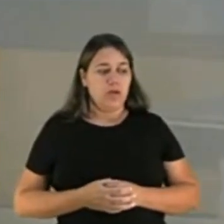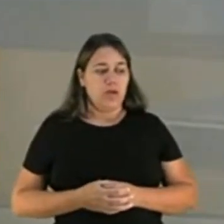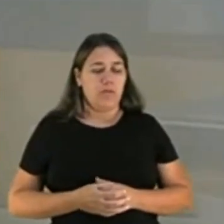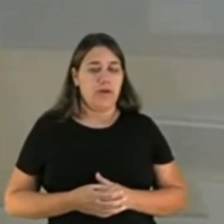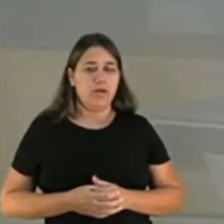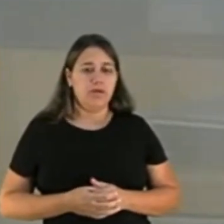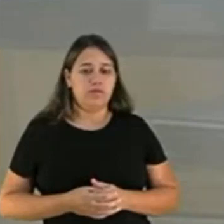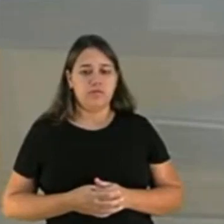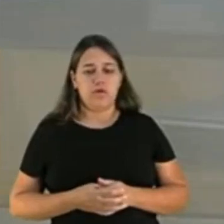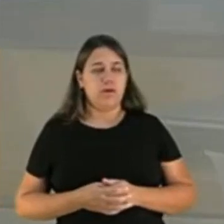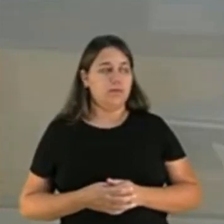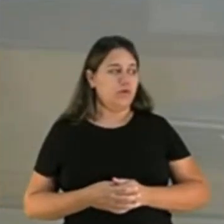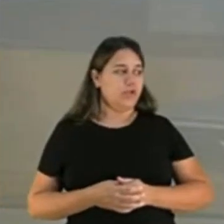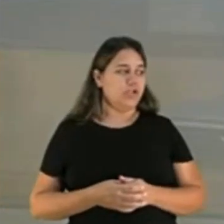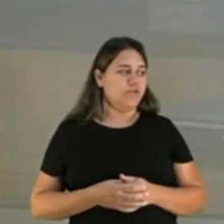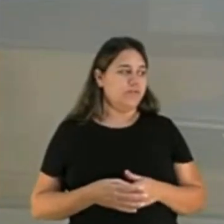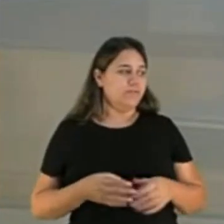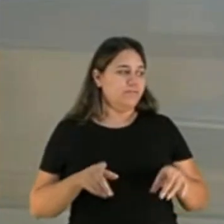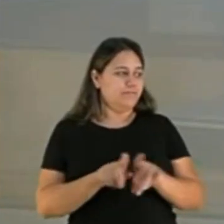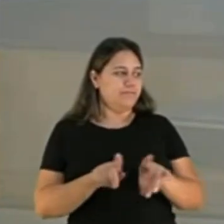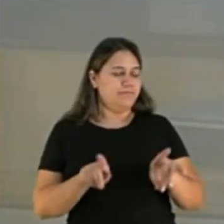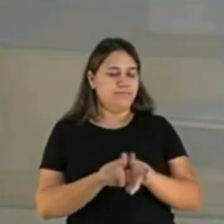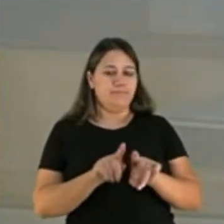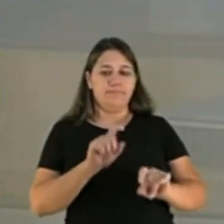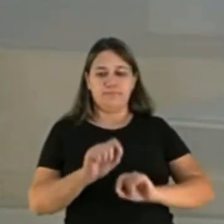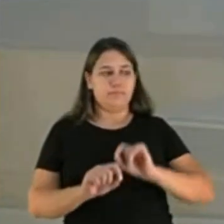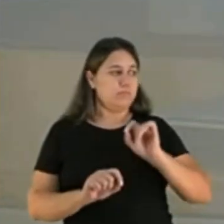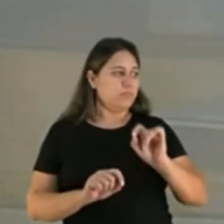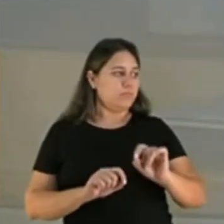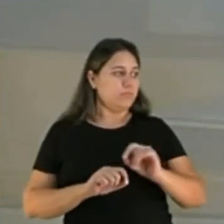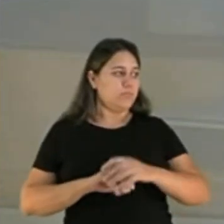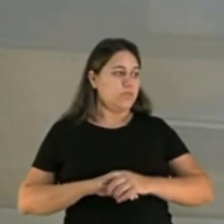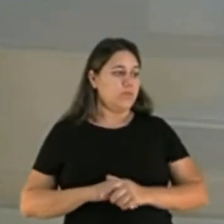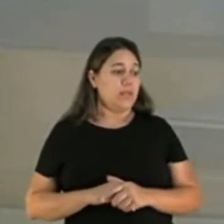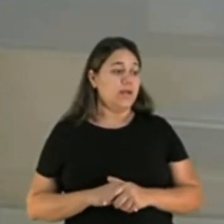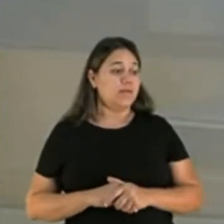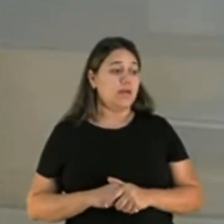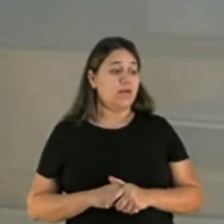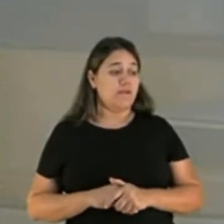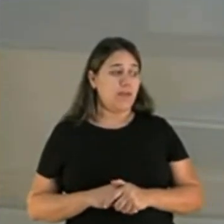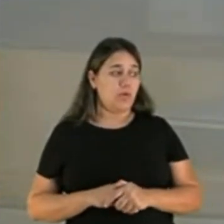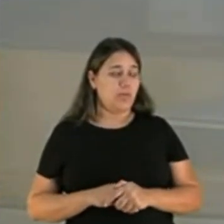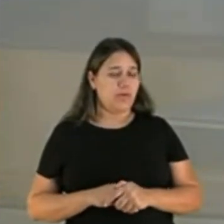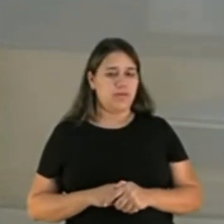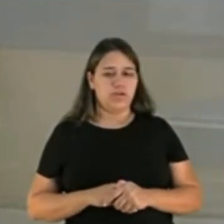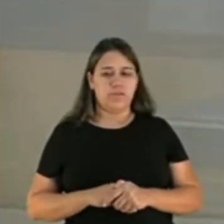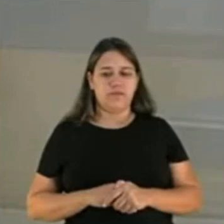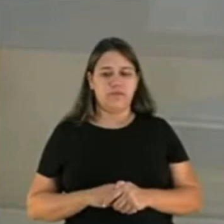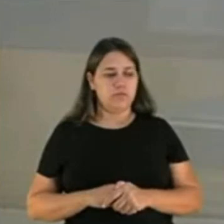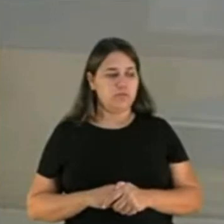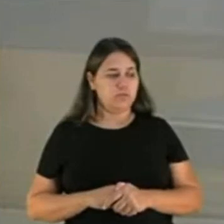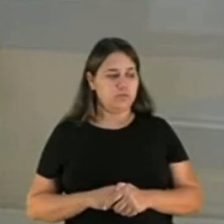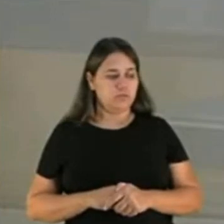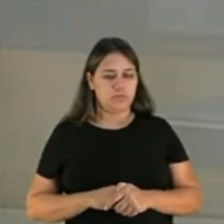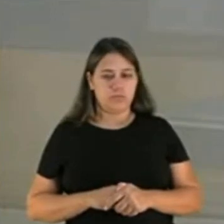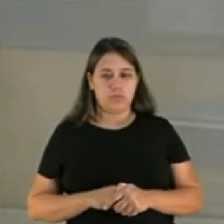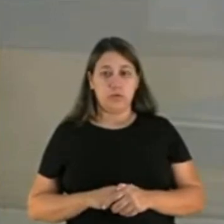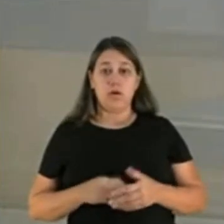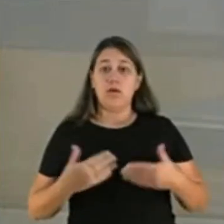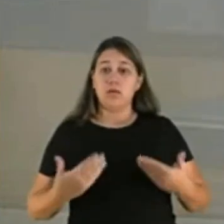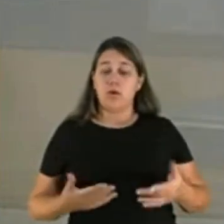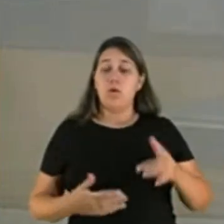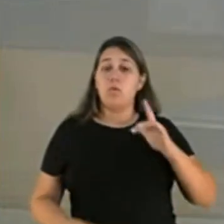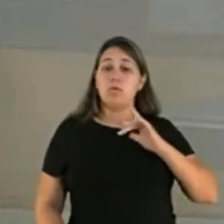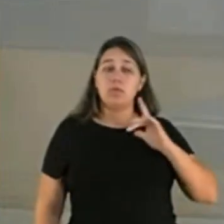Tão chocantes quanto essas transações espúrias já citadas até aqui, temos